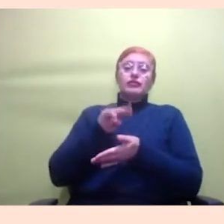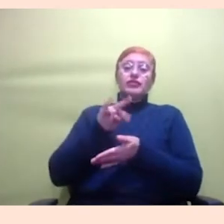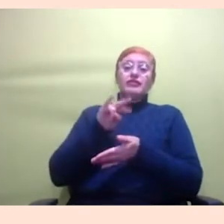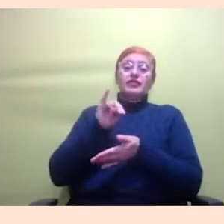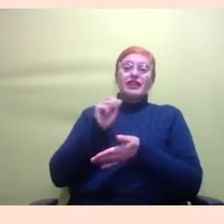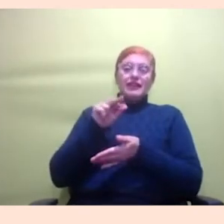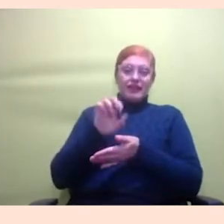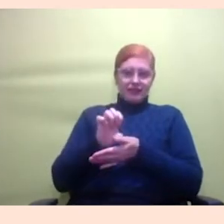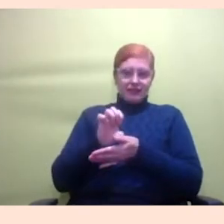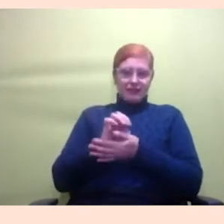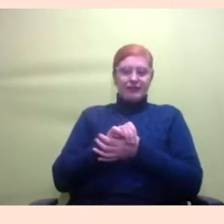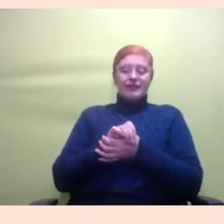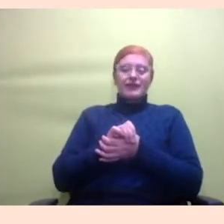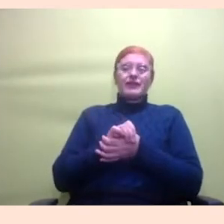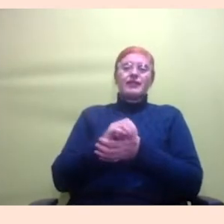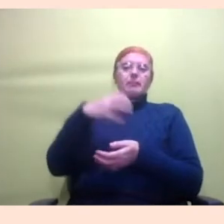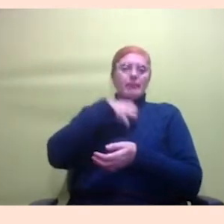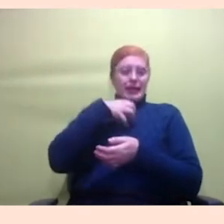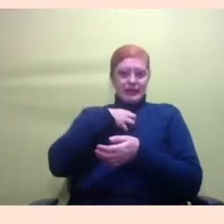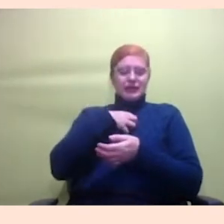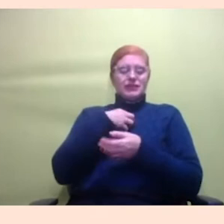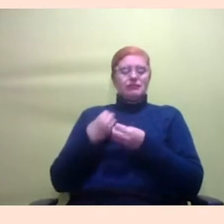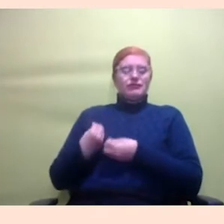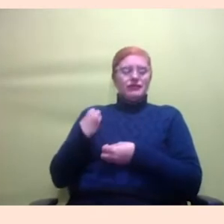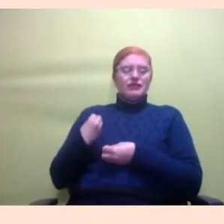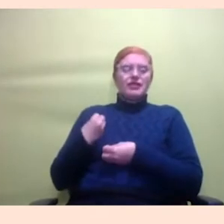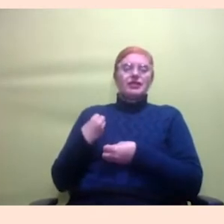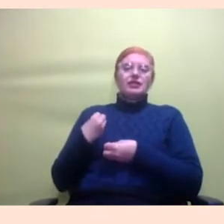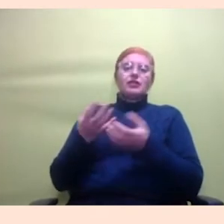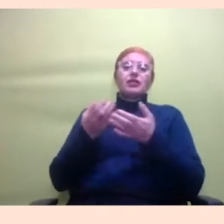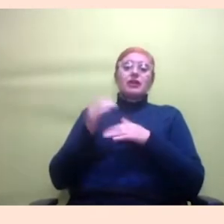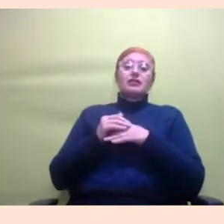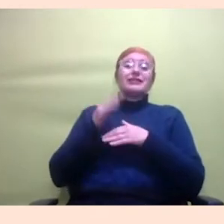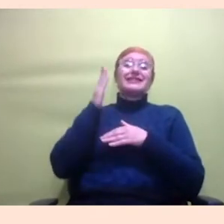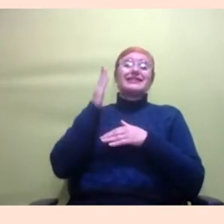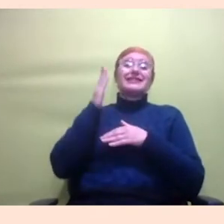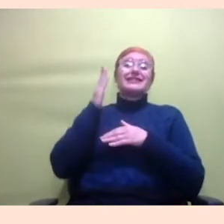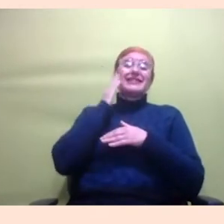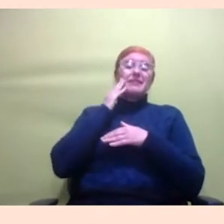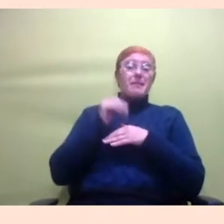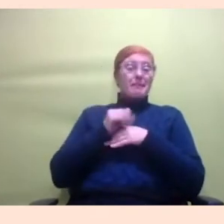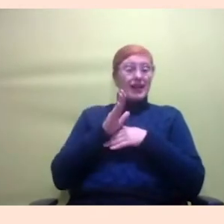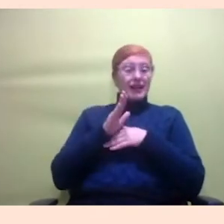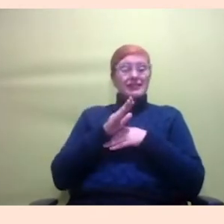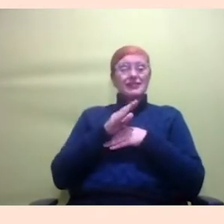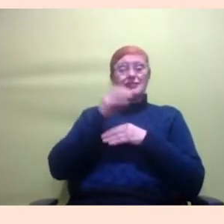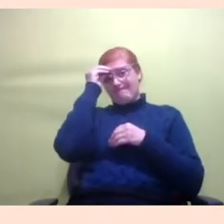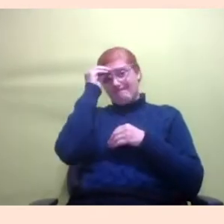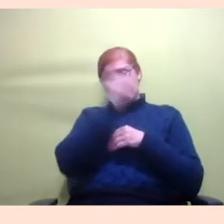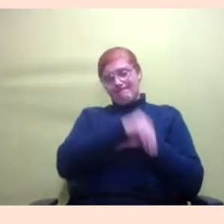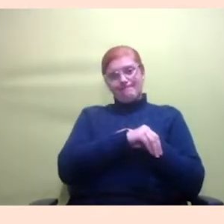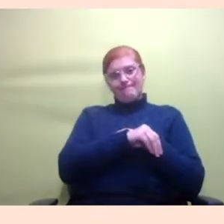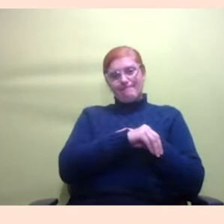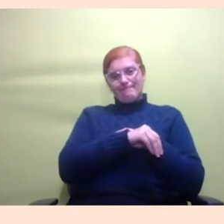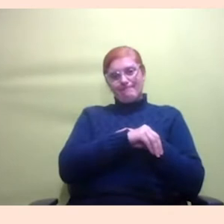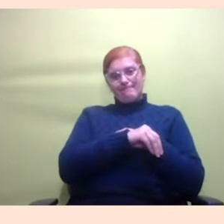companheira da Bahia quer saber mais sobre a evasão nos cursos de educação à distância